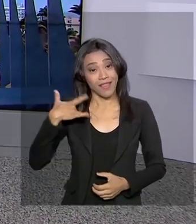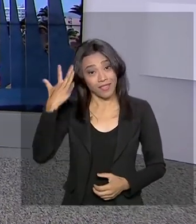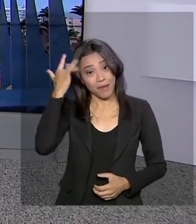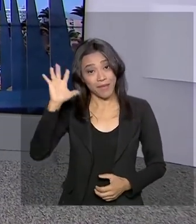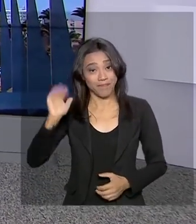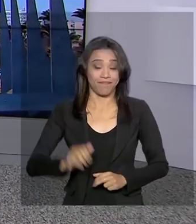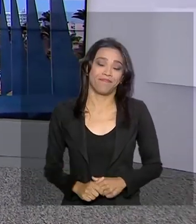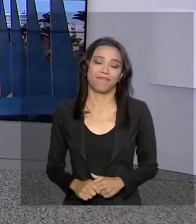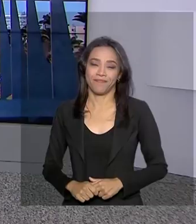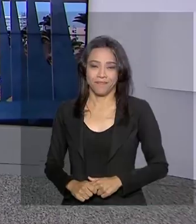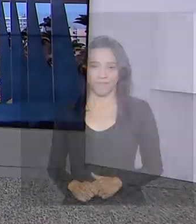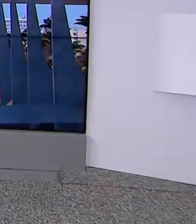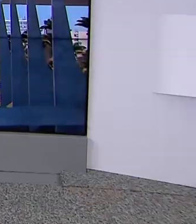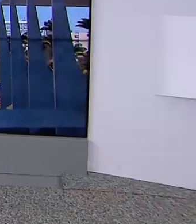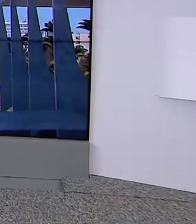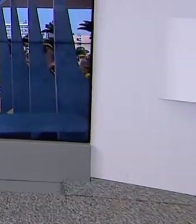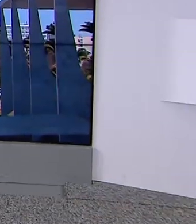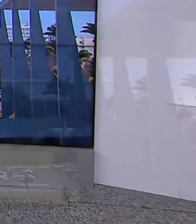amanhã.